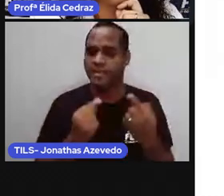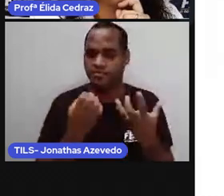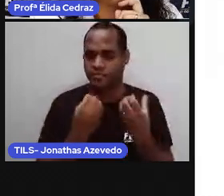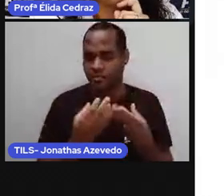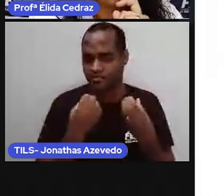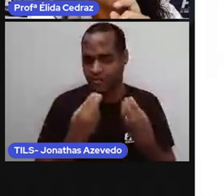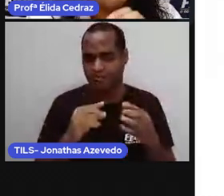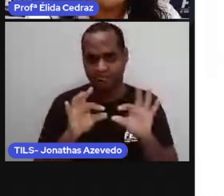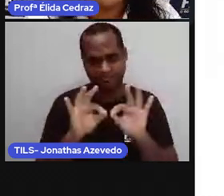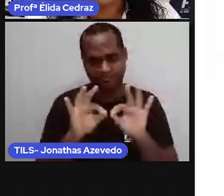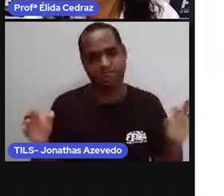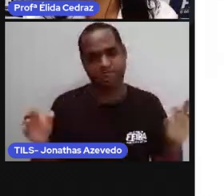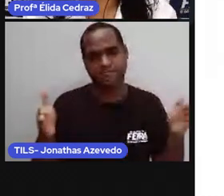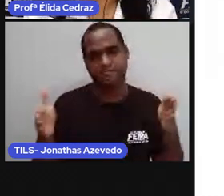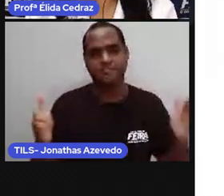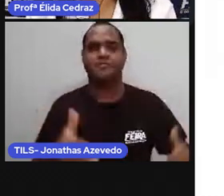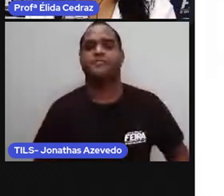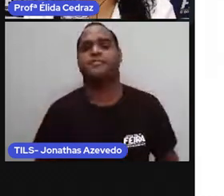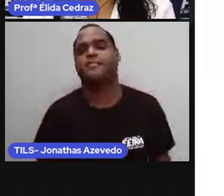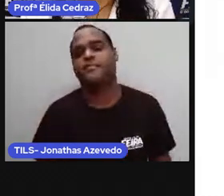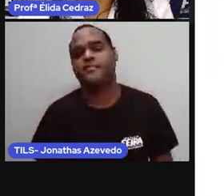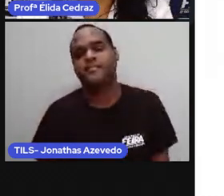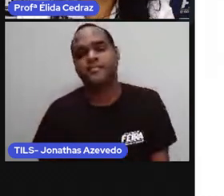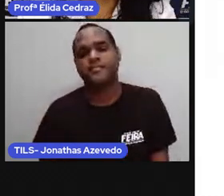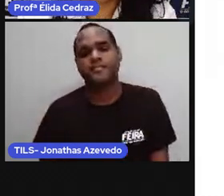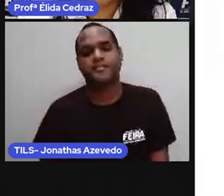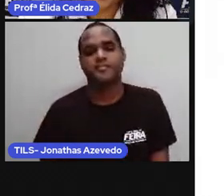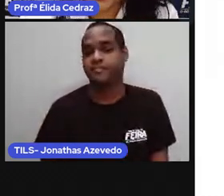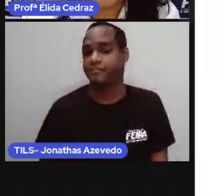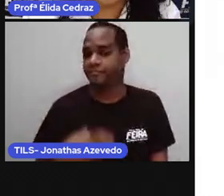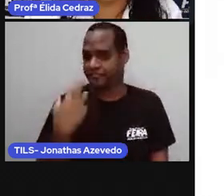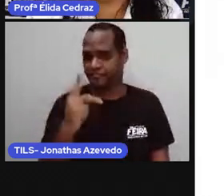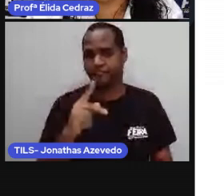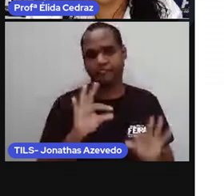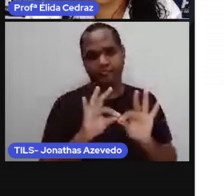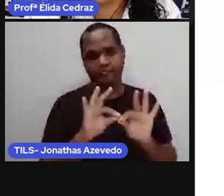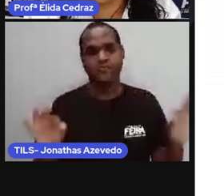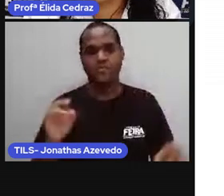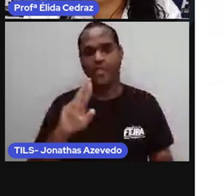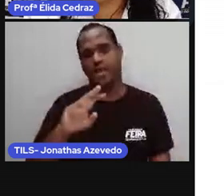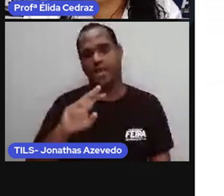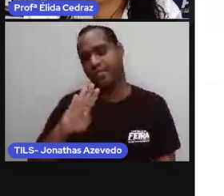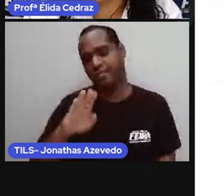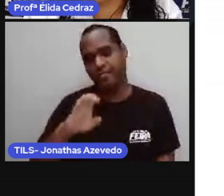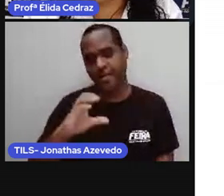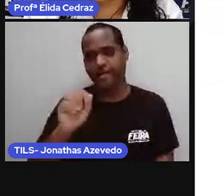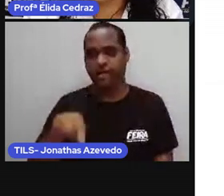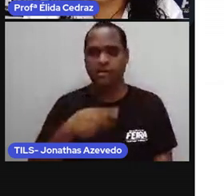do tempo. E essa é a linha do tempo de Rebeca. Olha só.